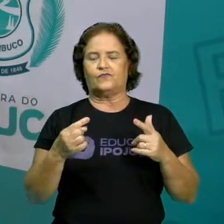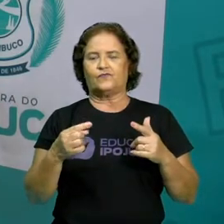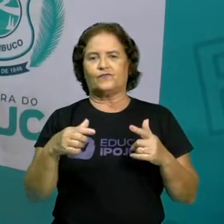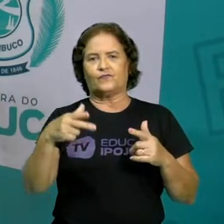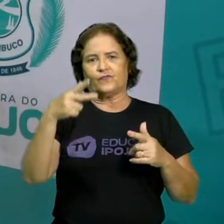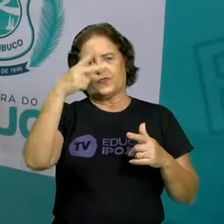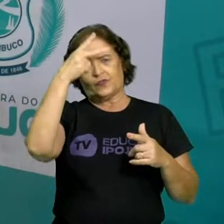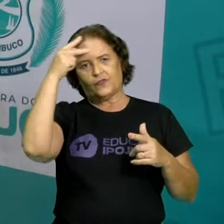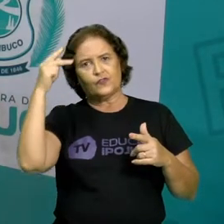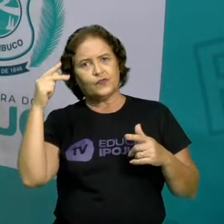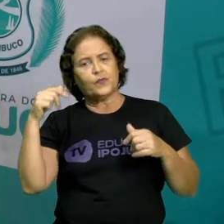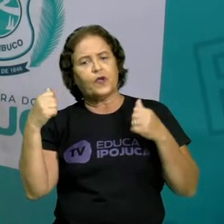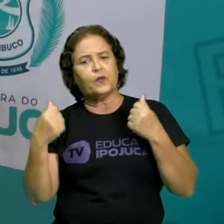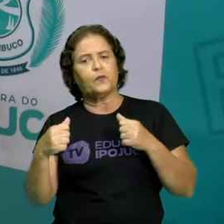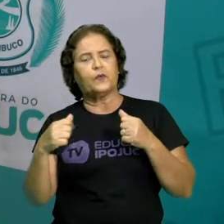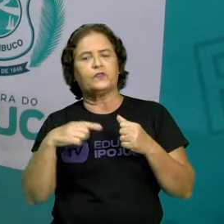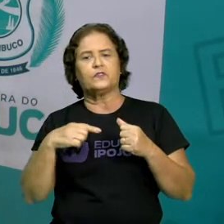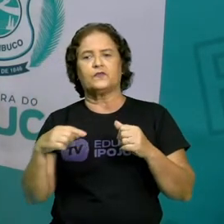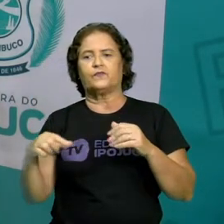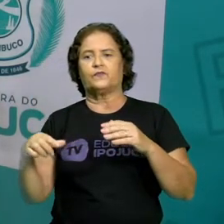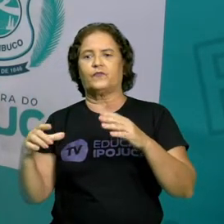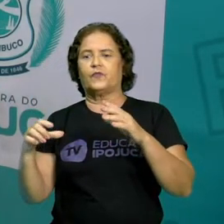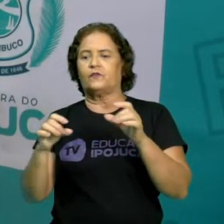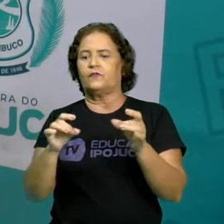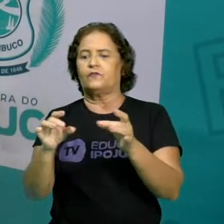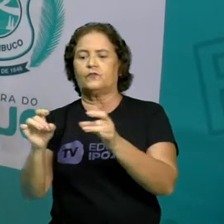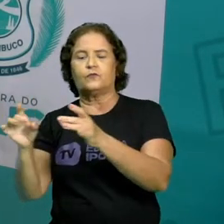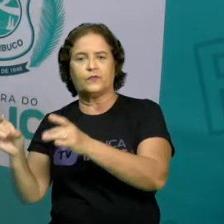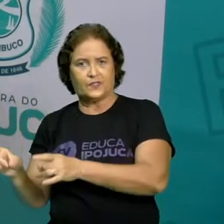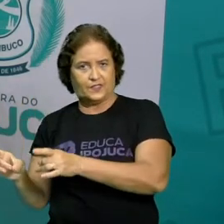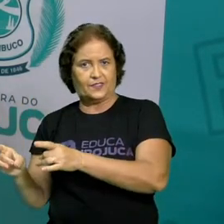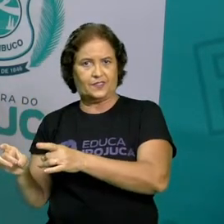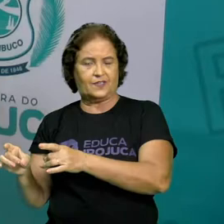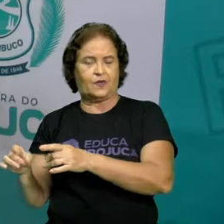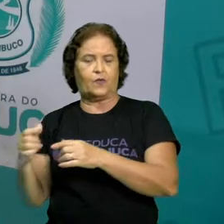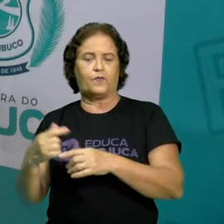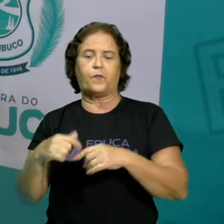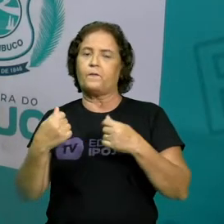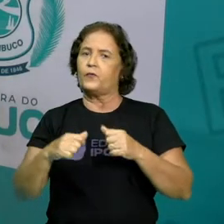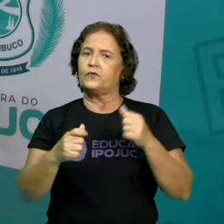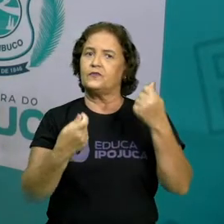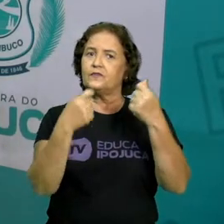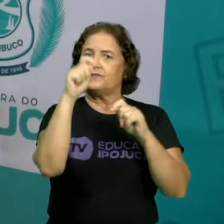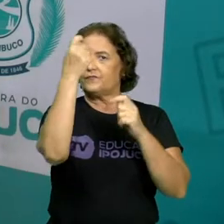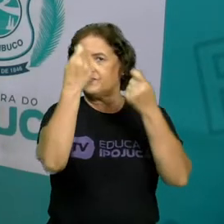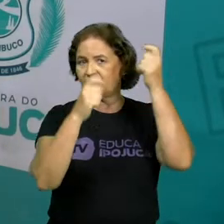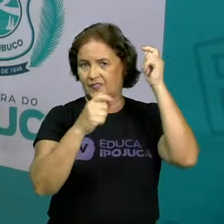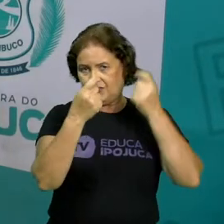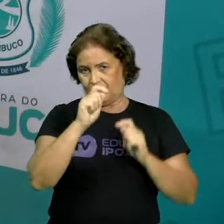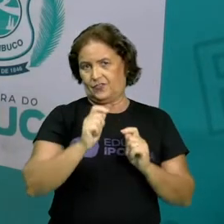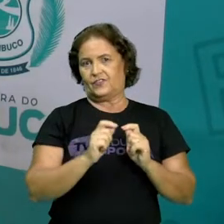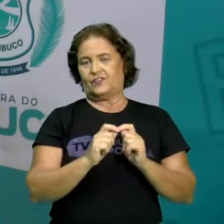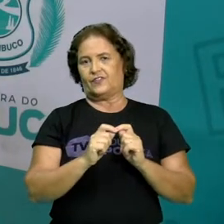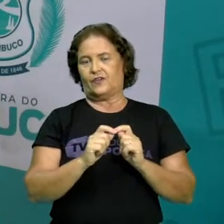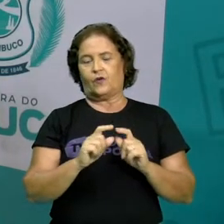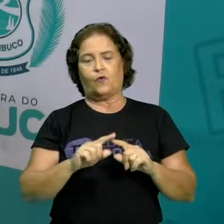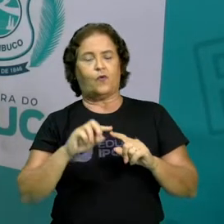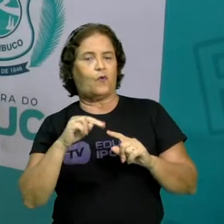comerciais, podem ser bairros industriais ou podem ser bairros